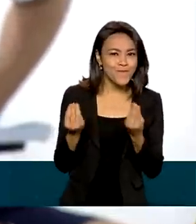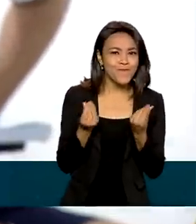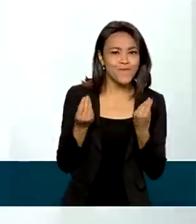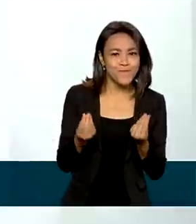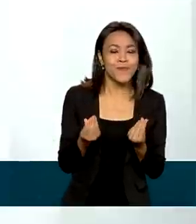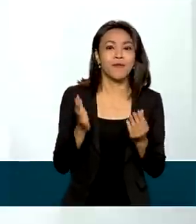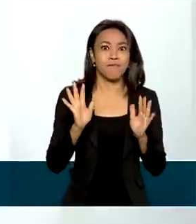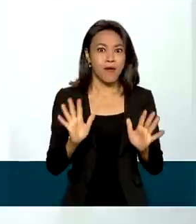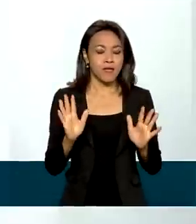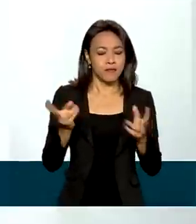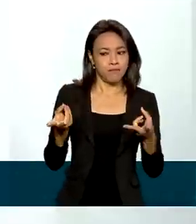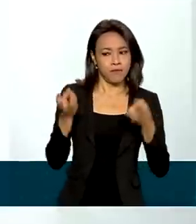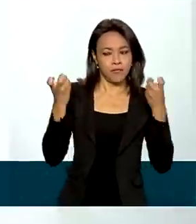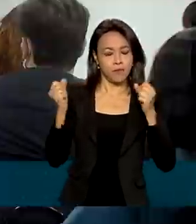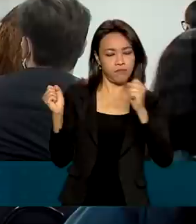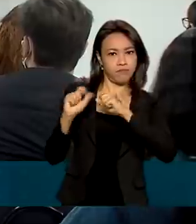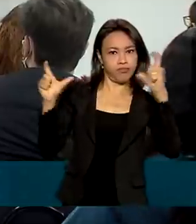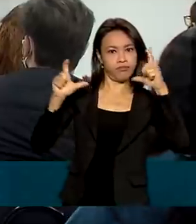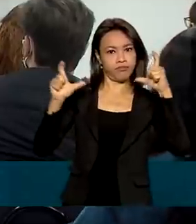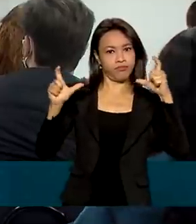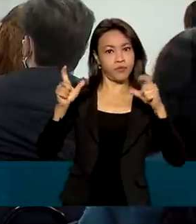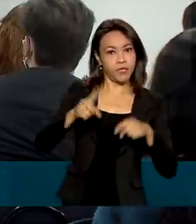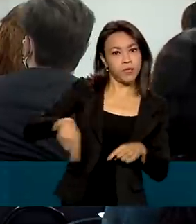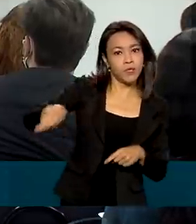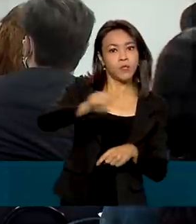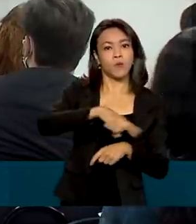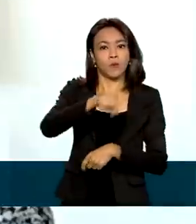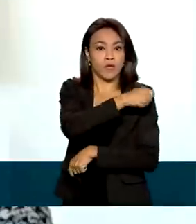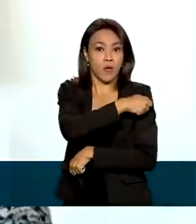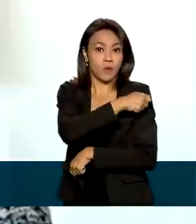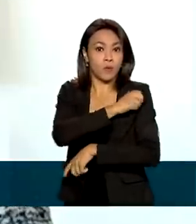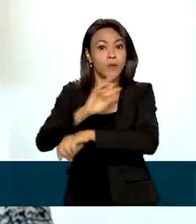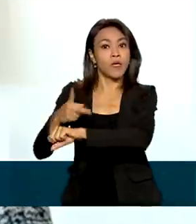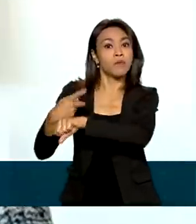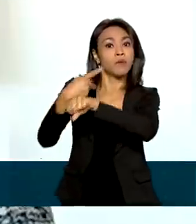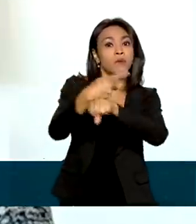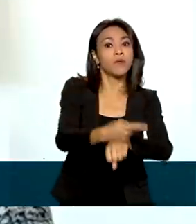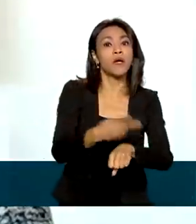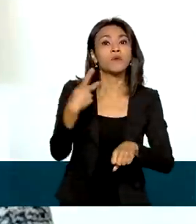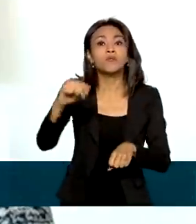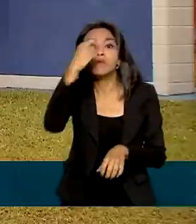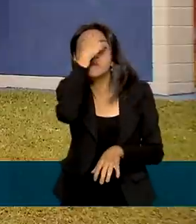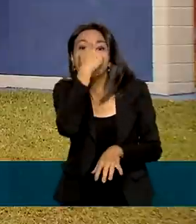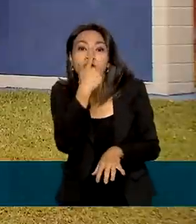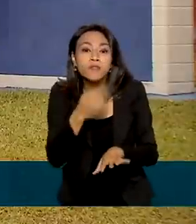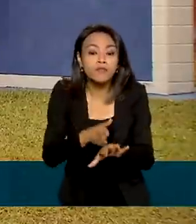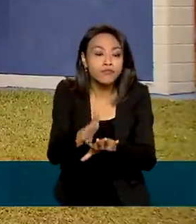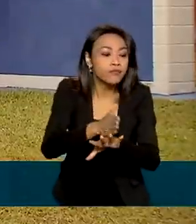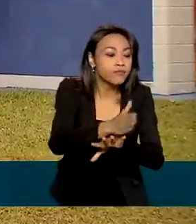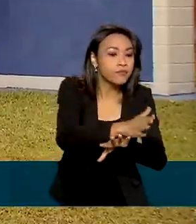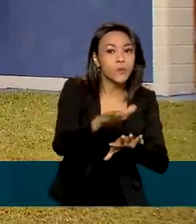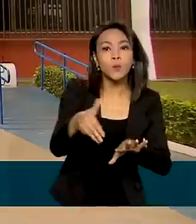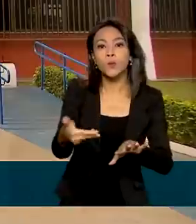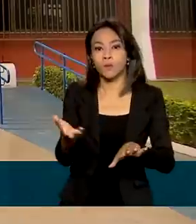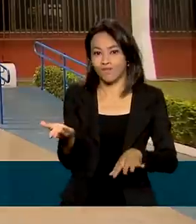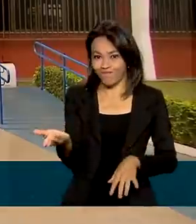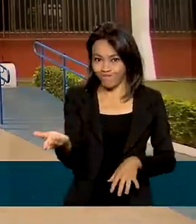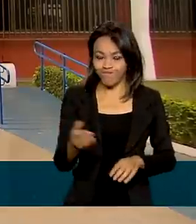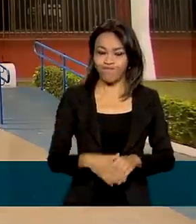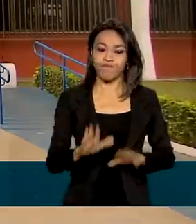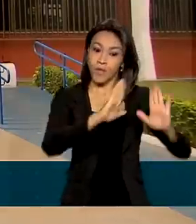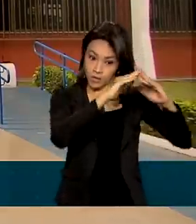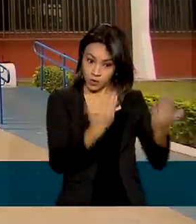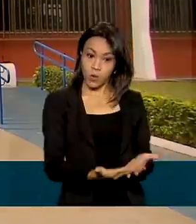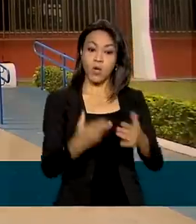despertar no nosso aluno de buscar o seu projeto de vida. As escolas particulares também são